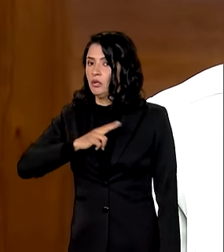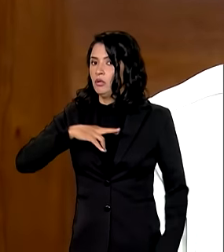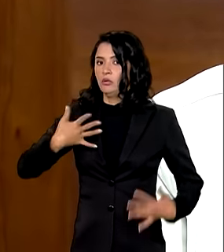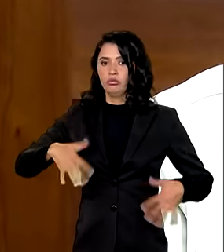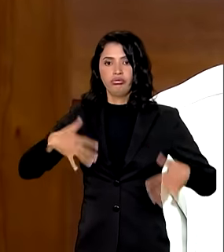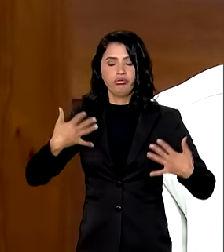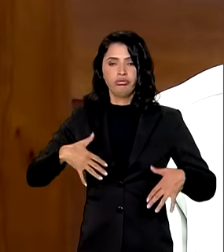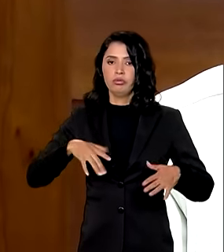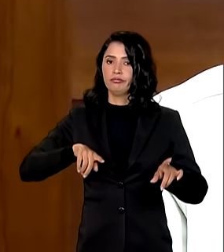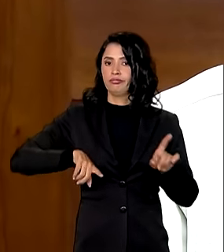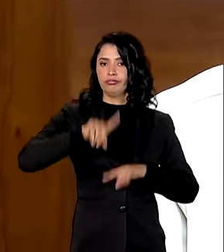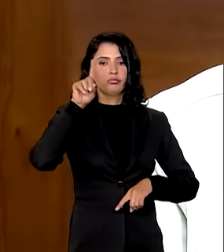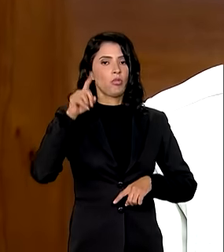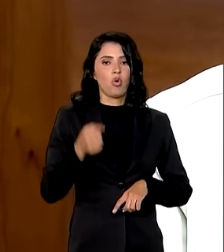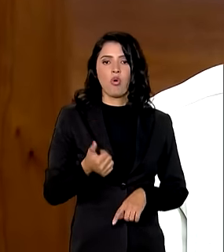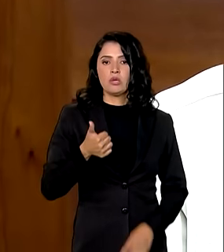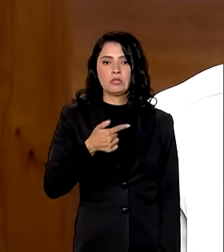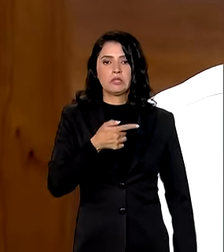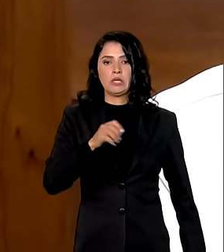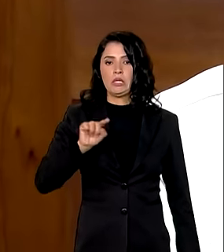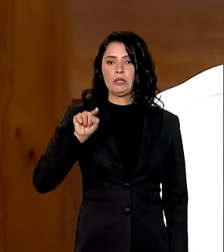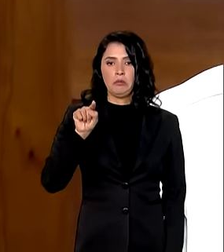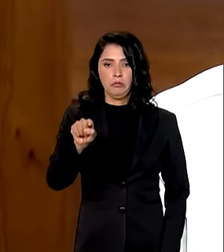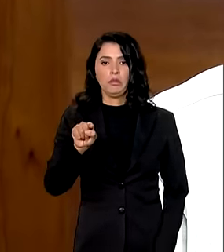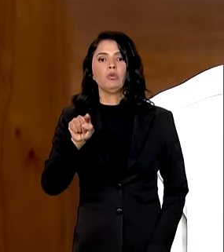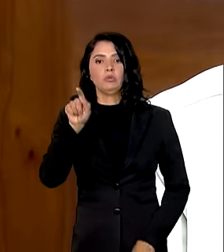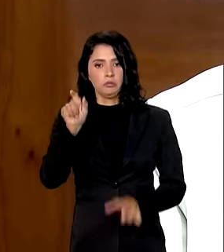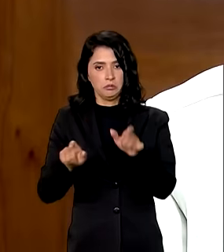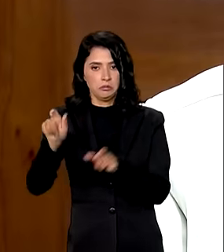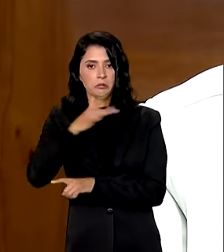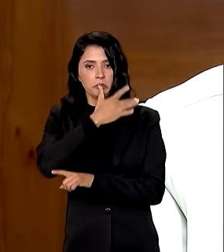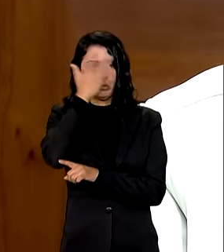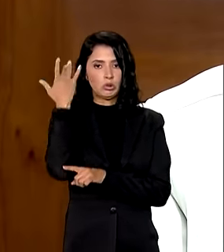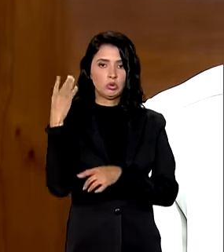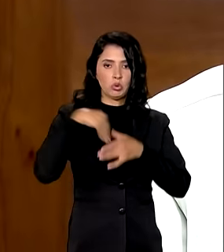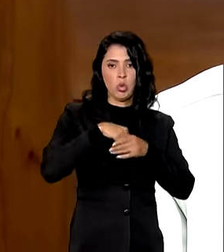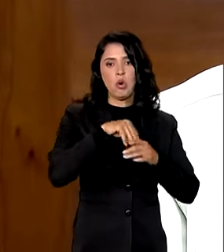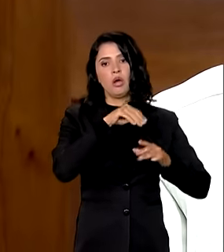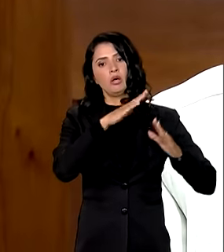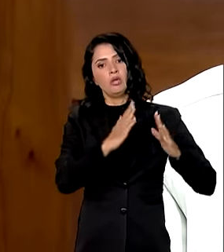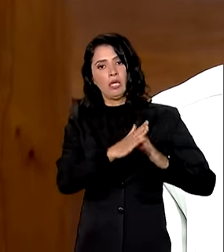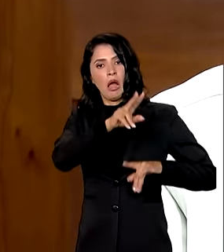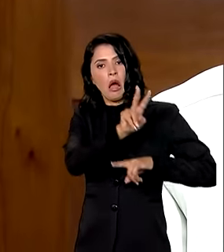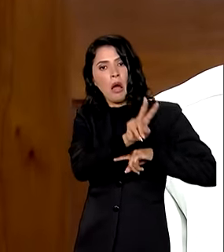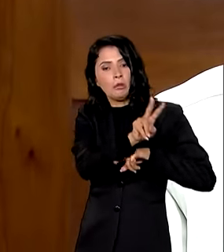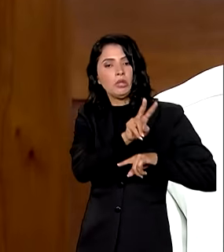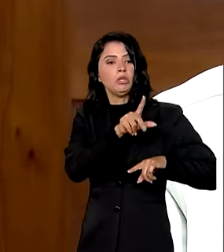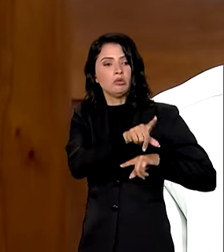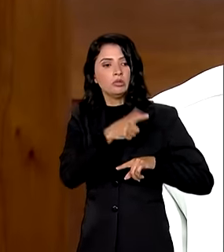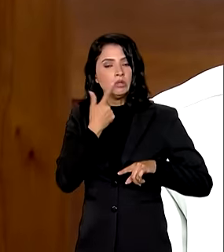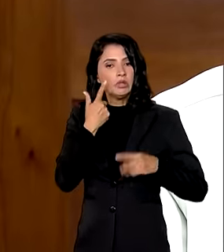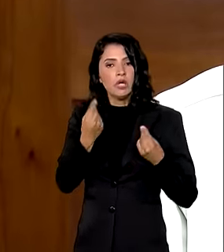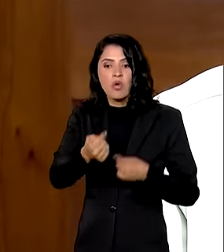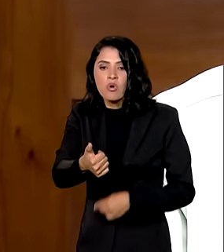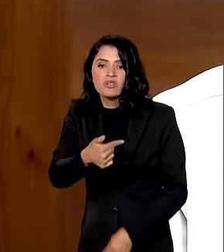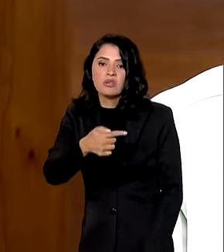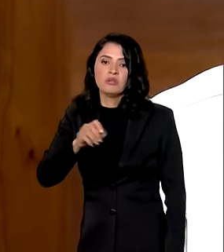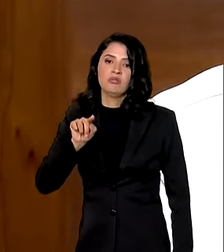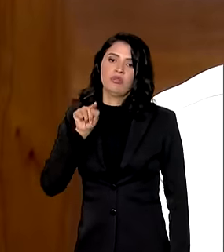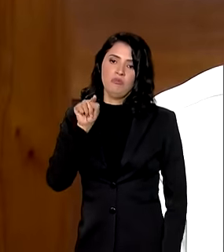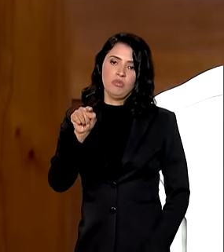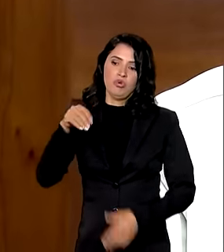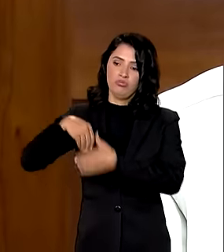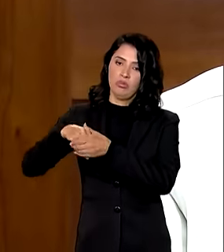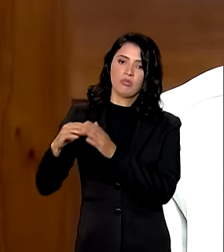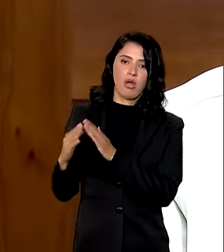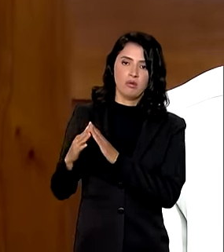ultrapassamos quase 70 mil em abrigos, e em torno de quase 170 mil em